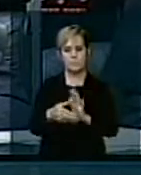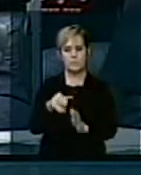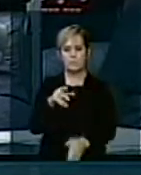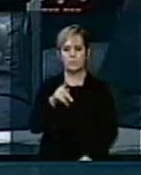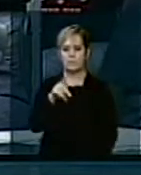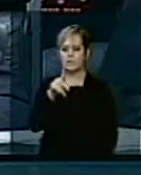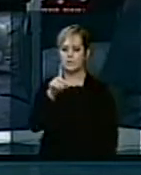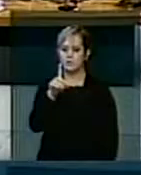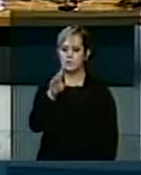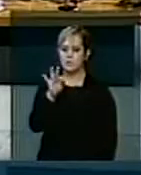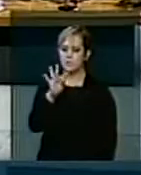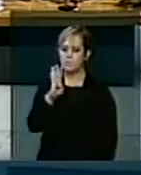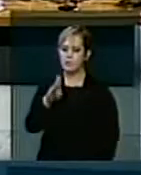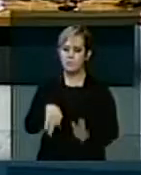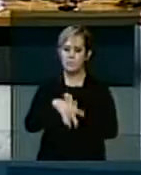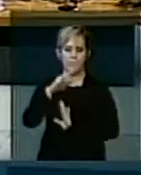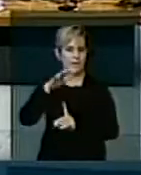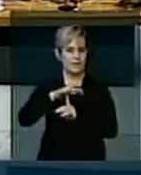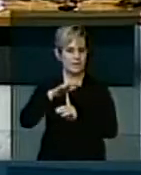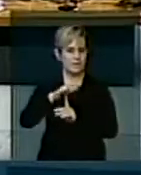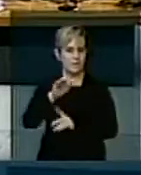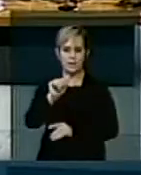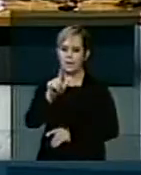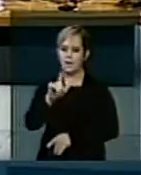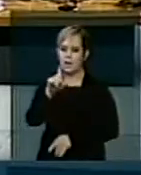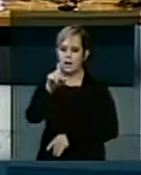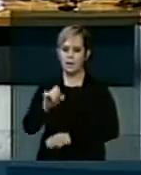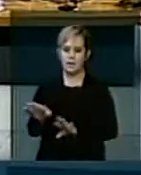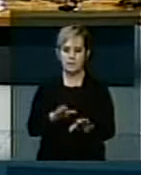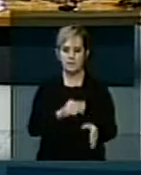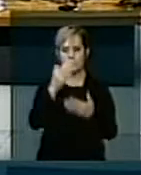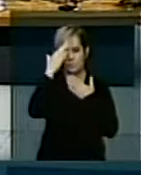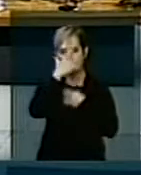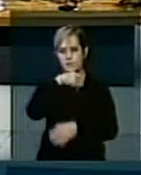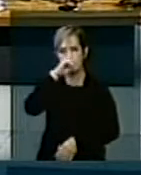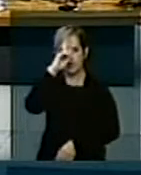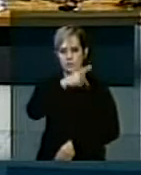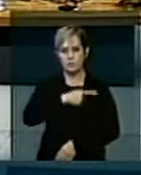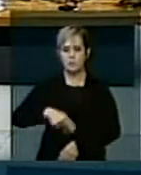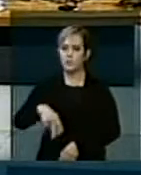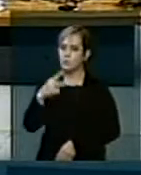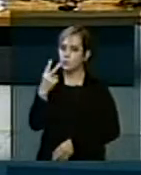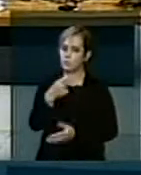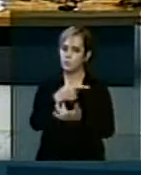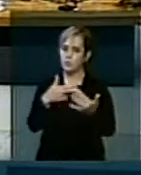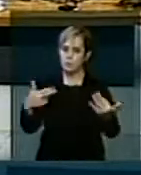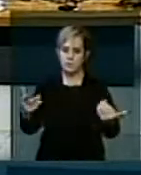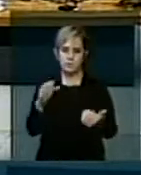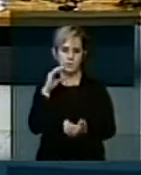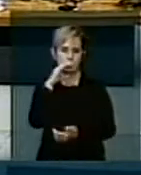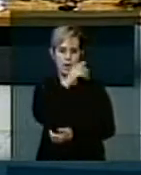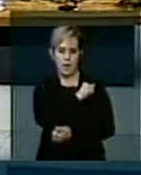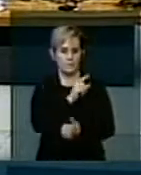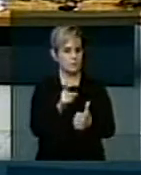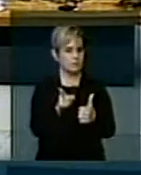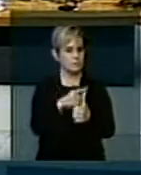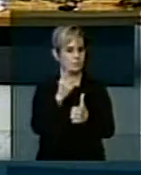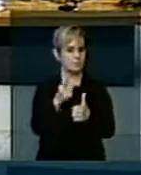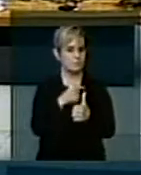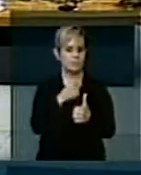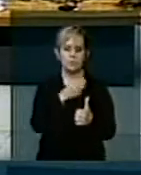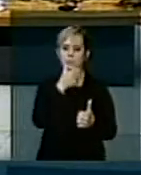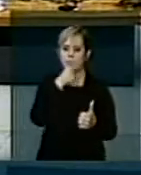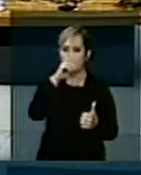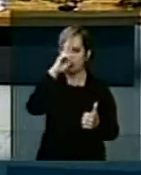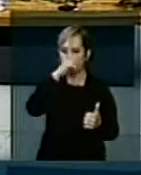Muito obrigado, presidente. Senhor presidente, dois registros rápidos que eu gostaria de fazer. O primeiro, a respeito da vinda do